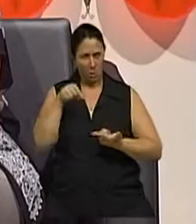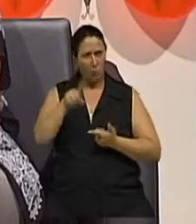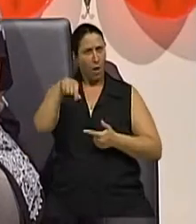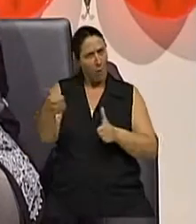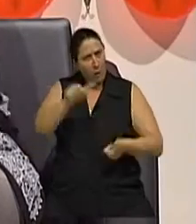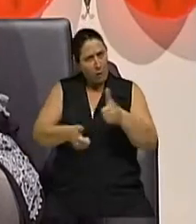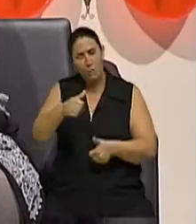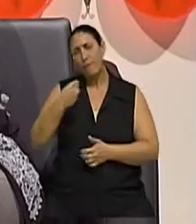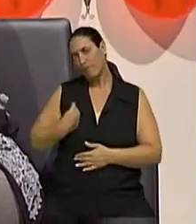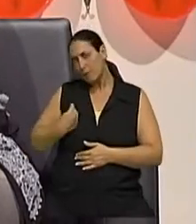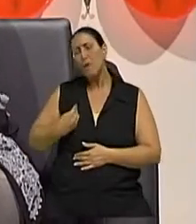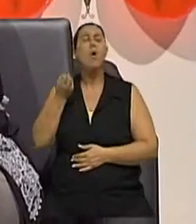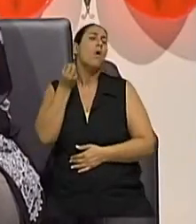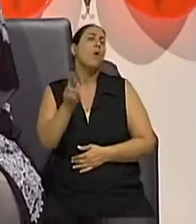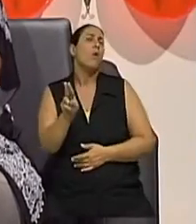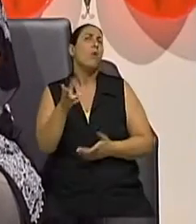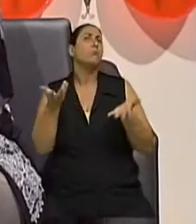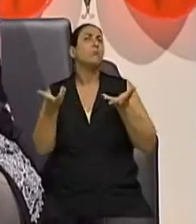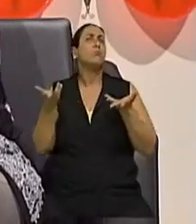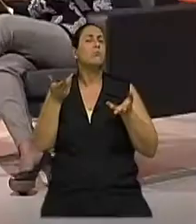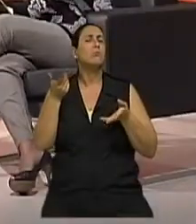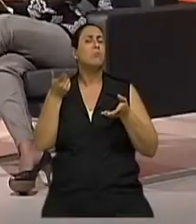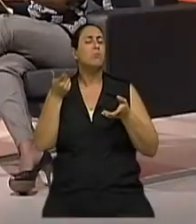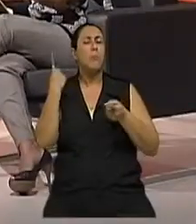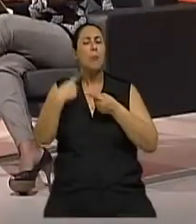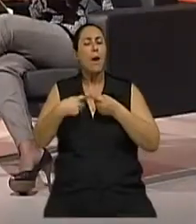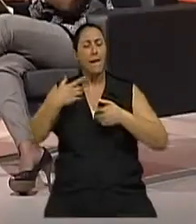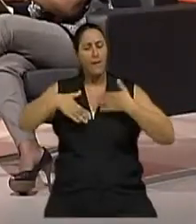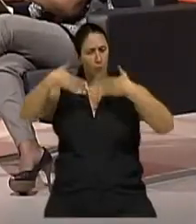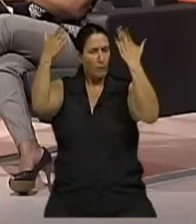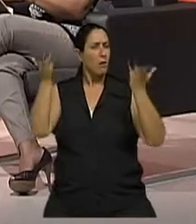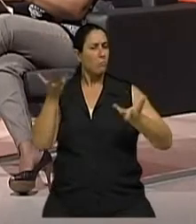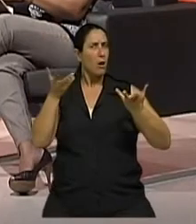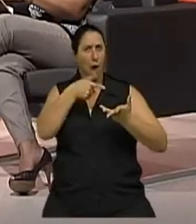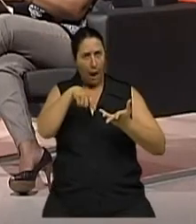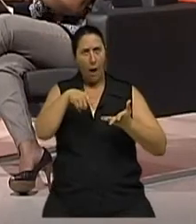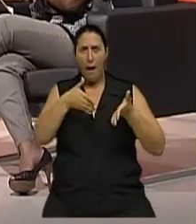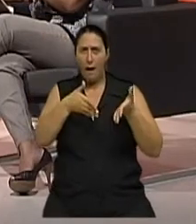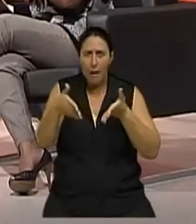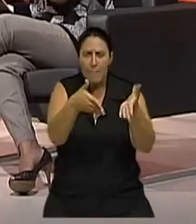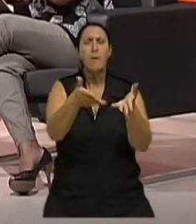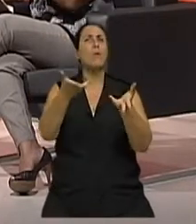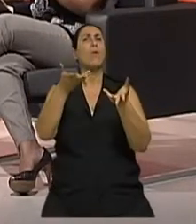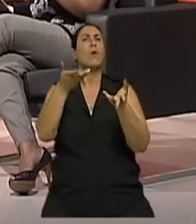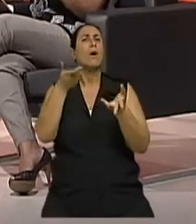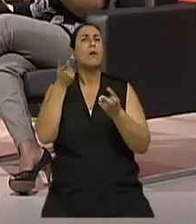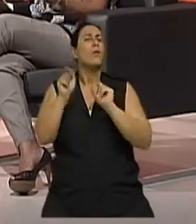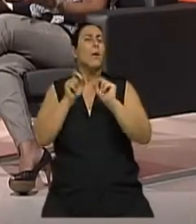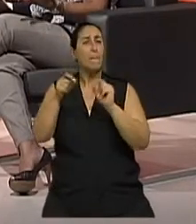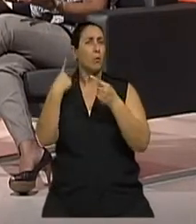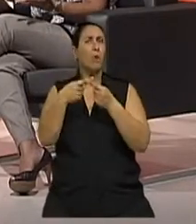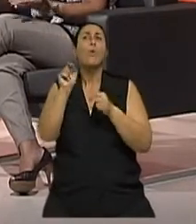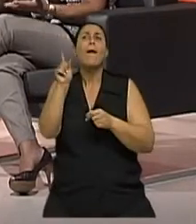ou isto é uma parte, uma parcela, um caminho para melhor qualidade de vida? Aí a gente começa a definir o que